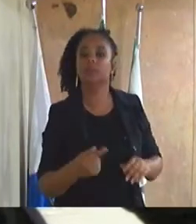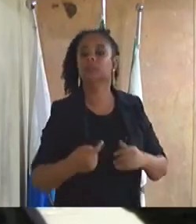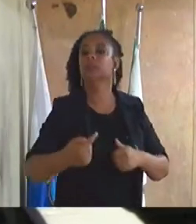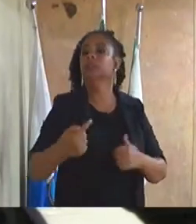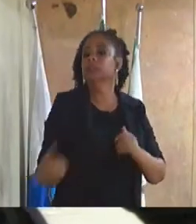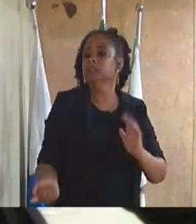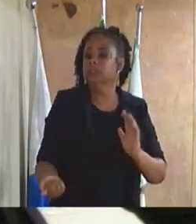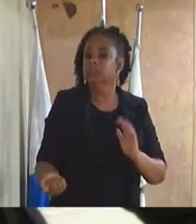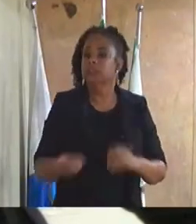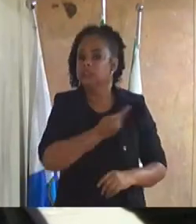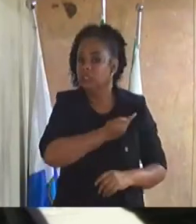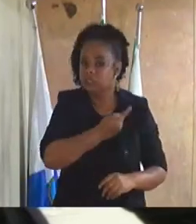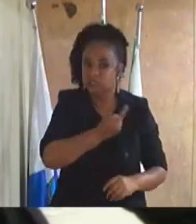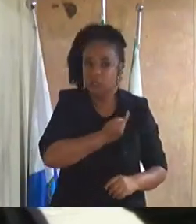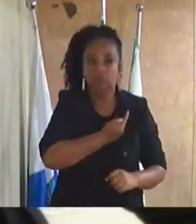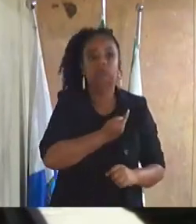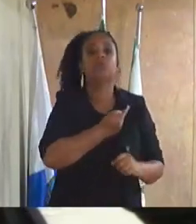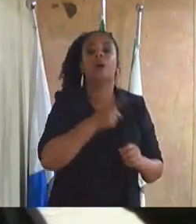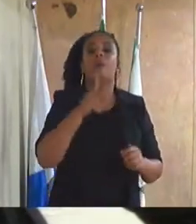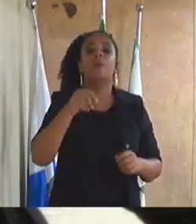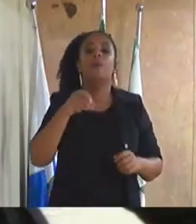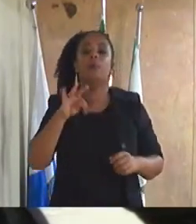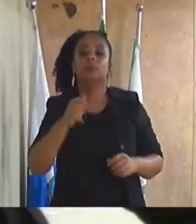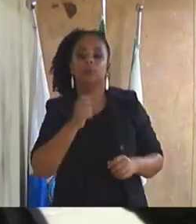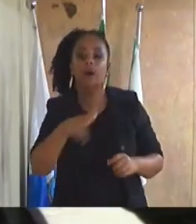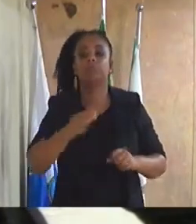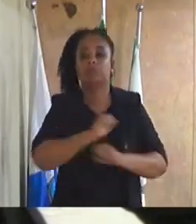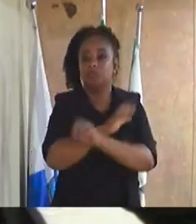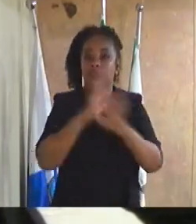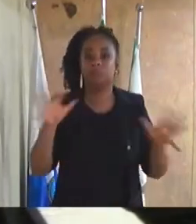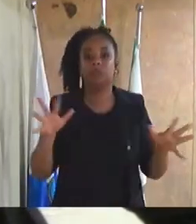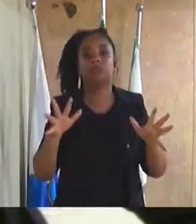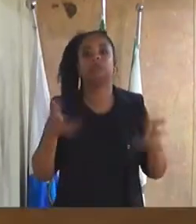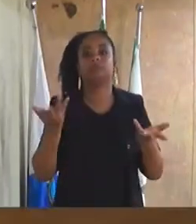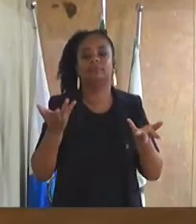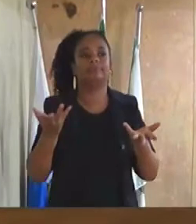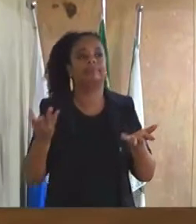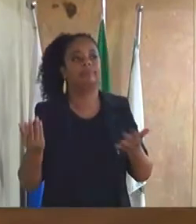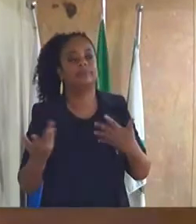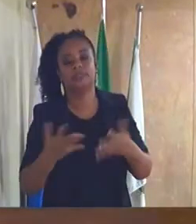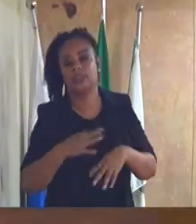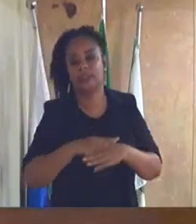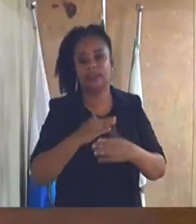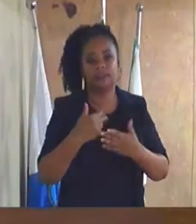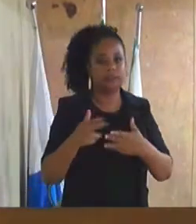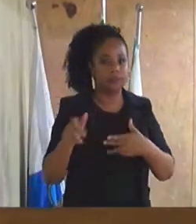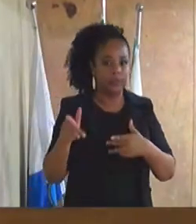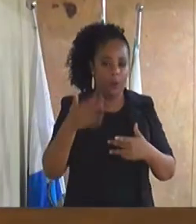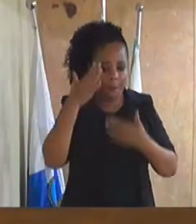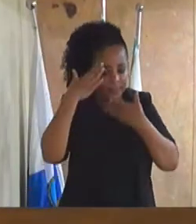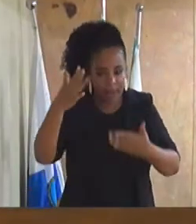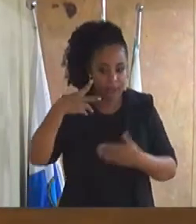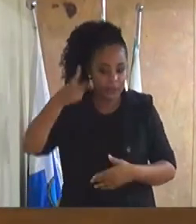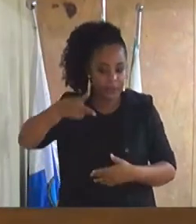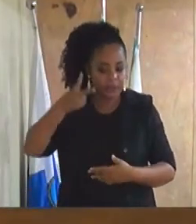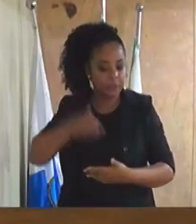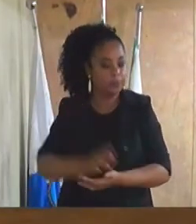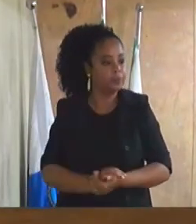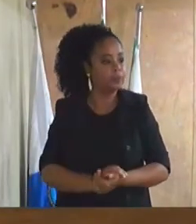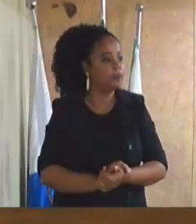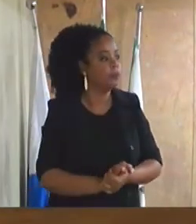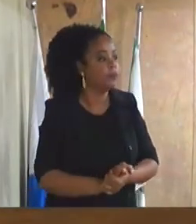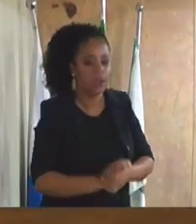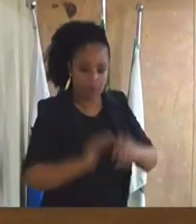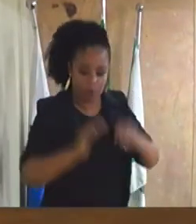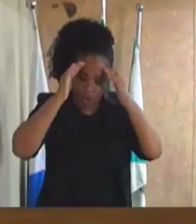que o portal da transparência está desatualizado muito obrigado pela parte obrigado vereadora boa noite muito obrigado com todo respeito a vossa